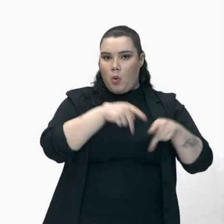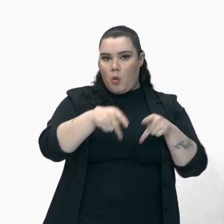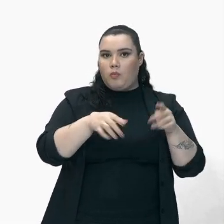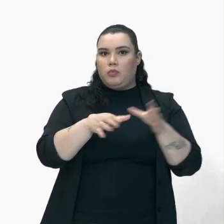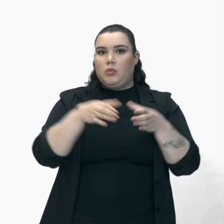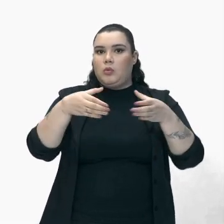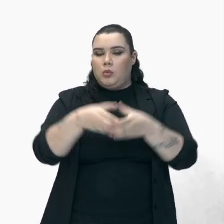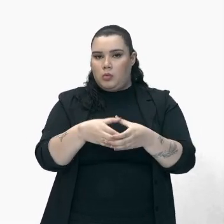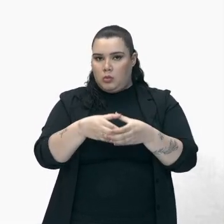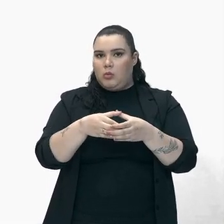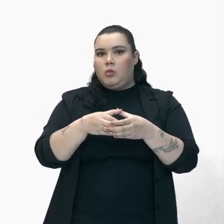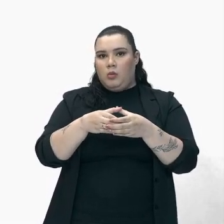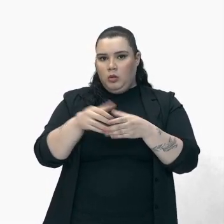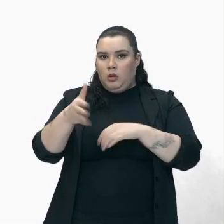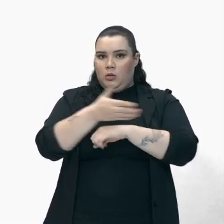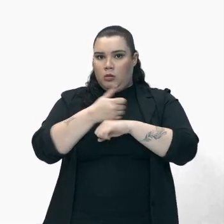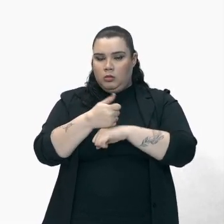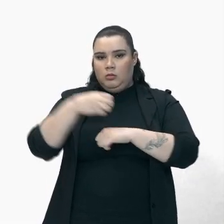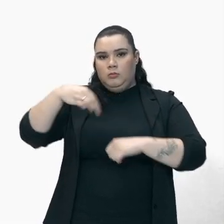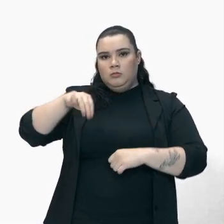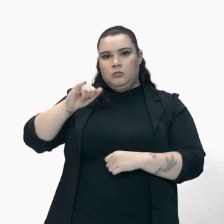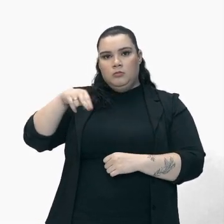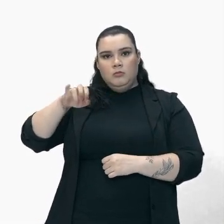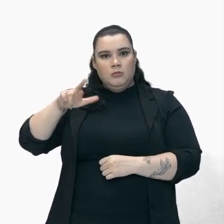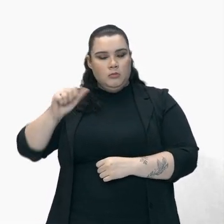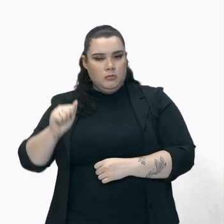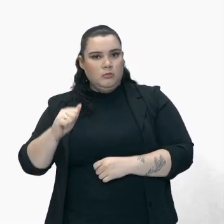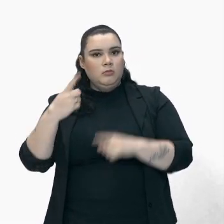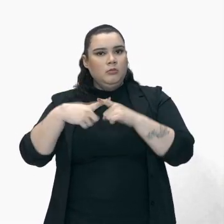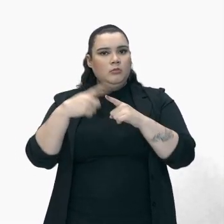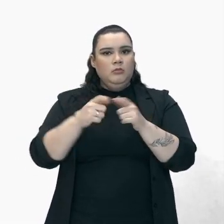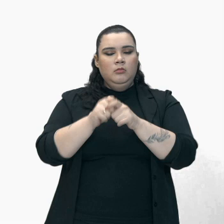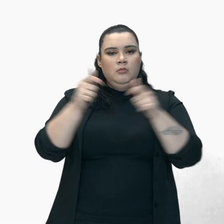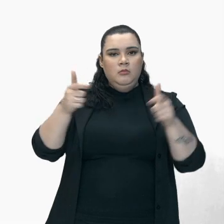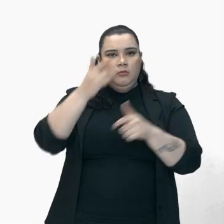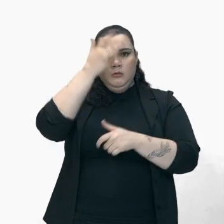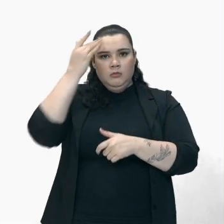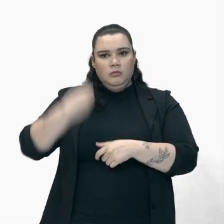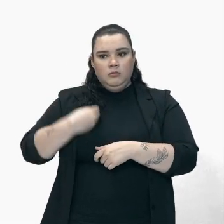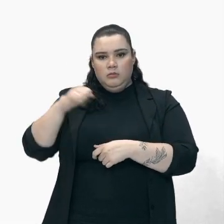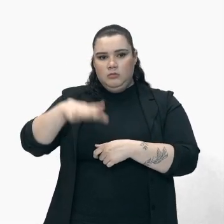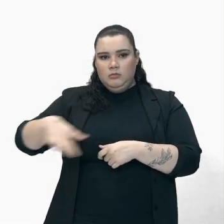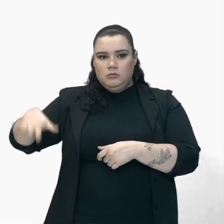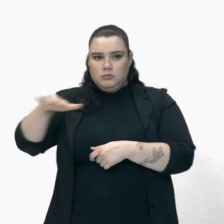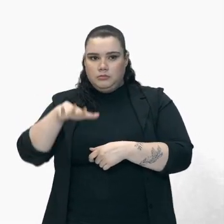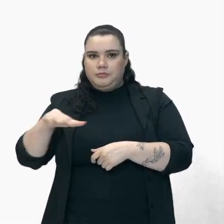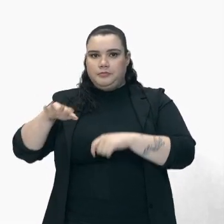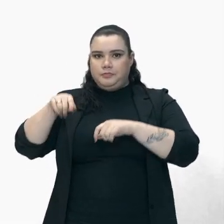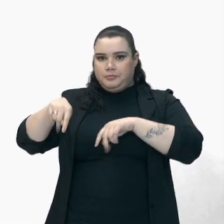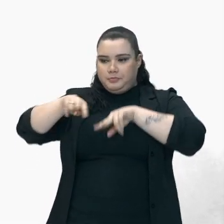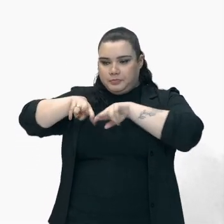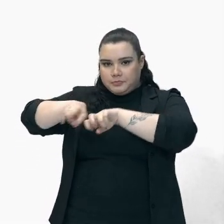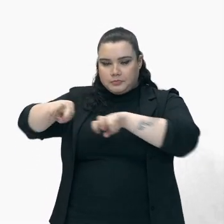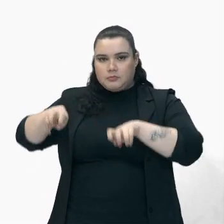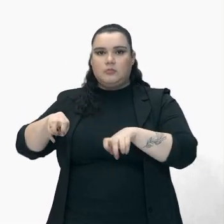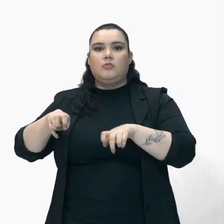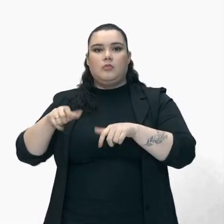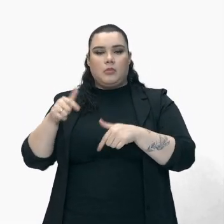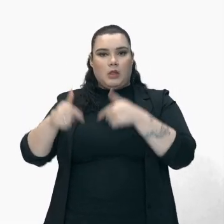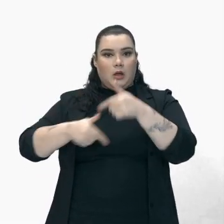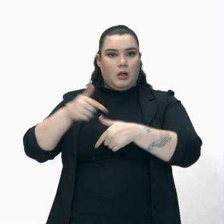Porque grande parte Das pessoas Que moravam Na região Das minas Elas eram Trabalhadores informais E